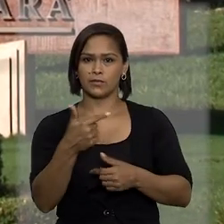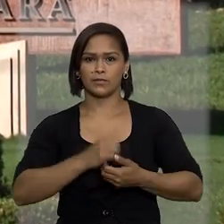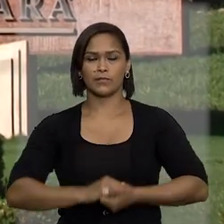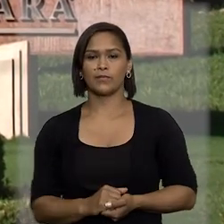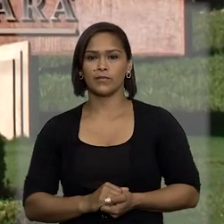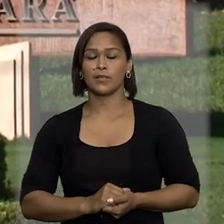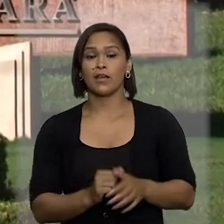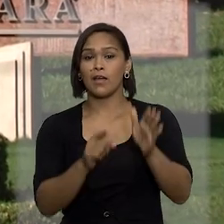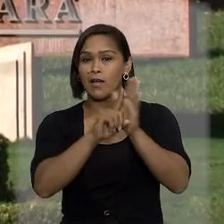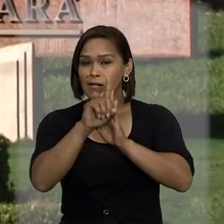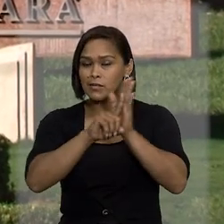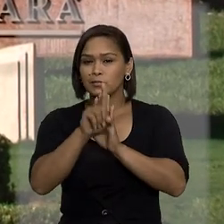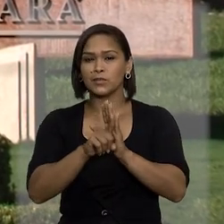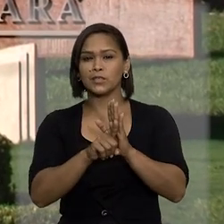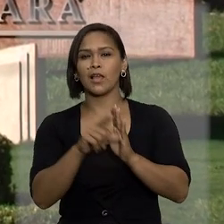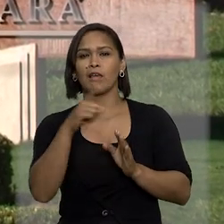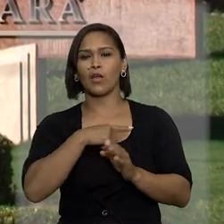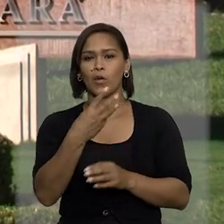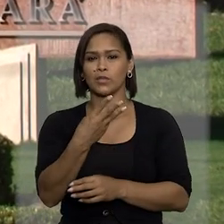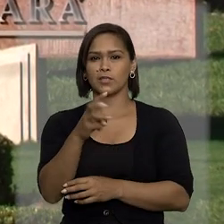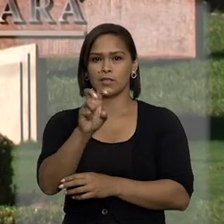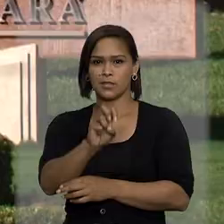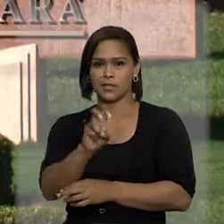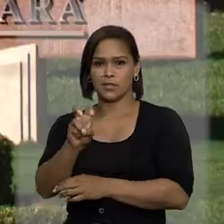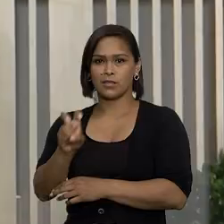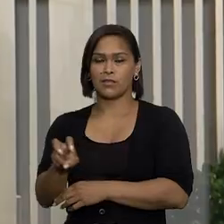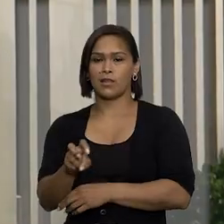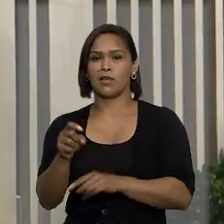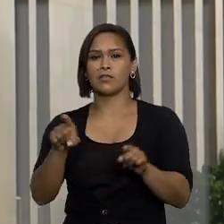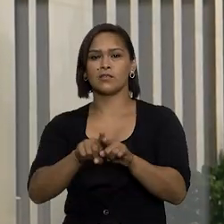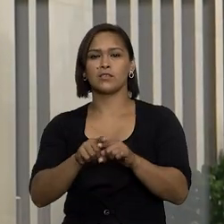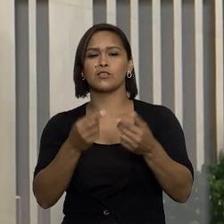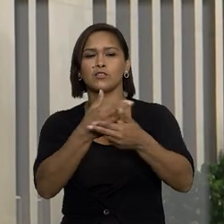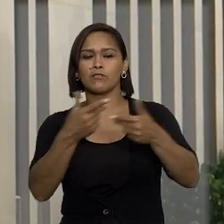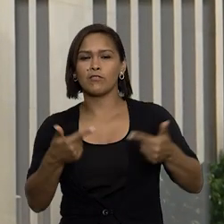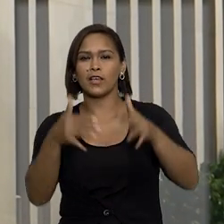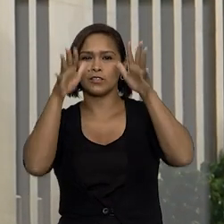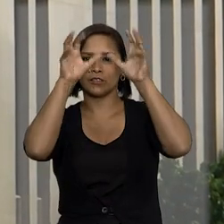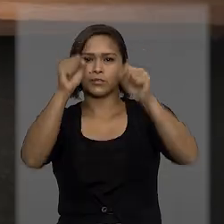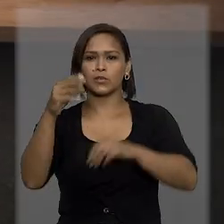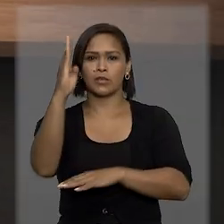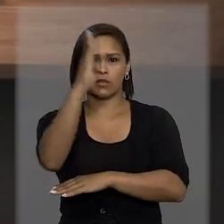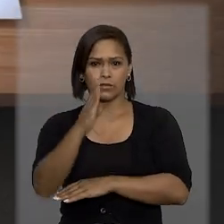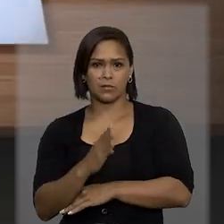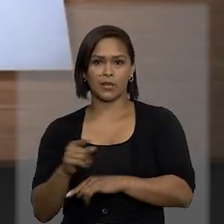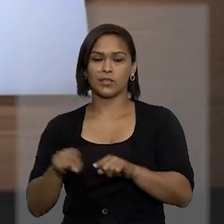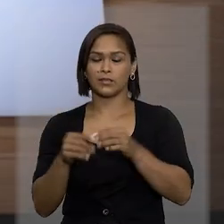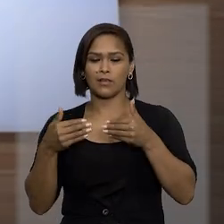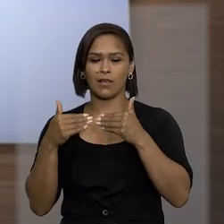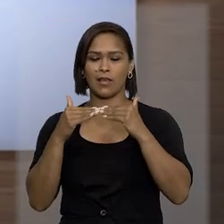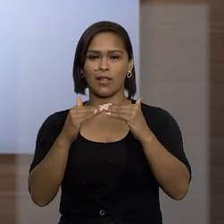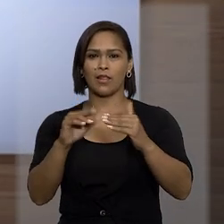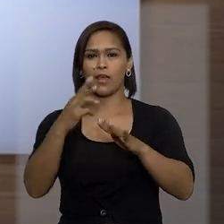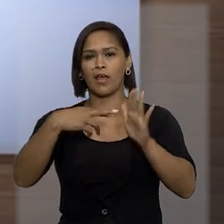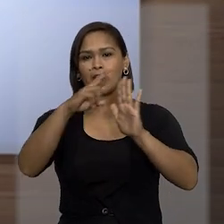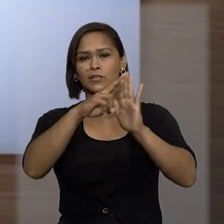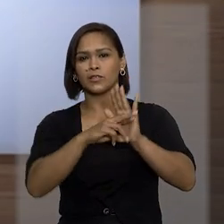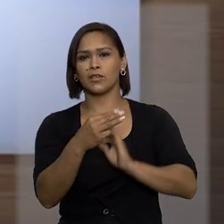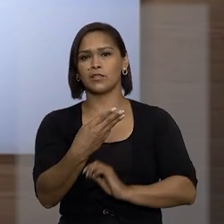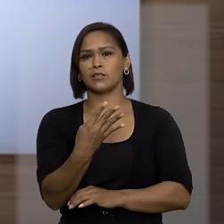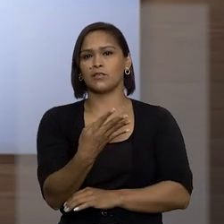pesquisa contou com a participação de 833 magistrados de diversos tribunais do país e está alinhada à Resolução